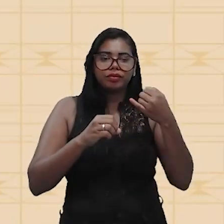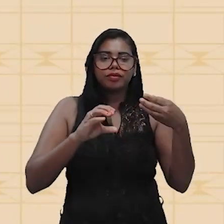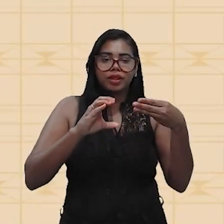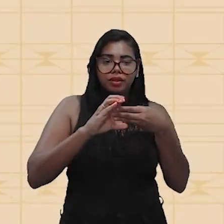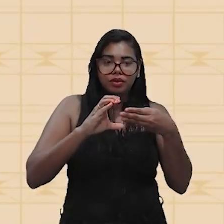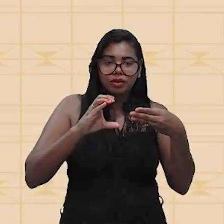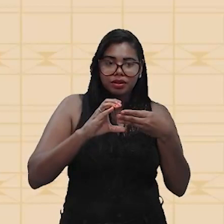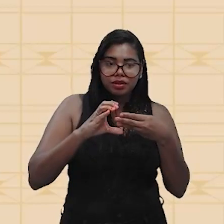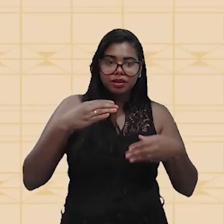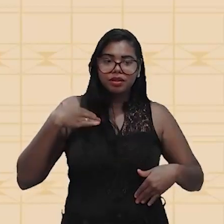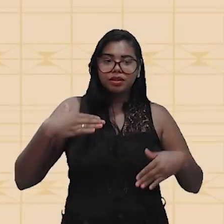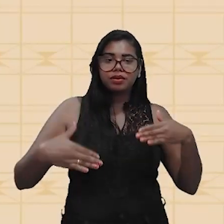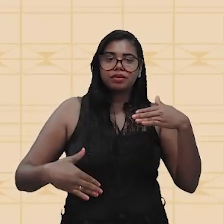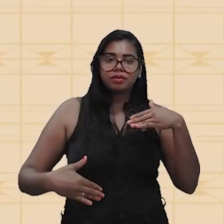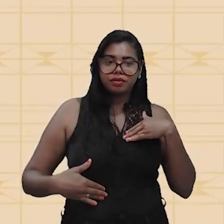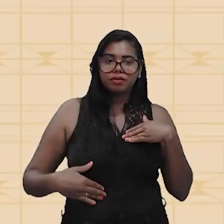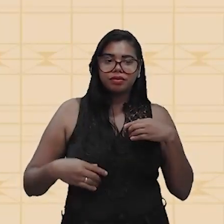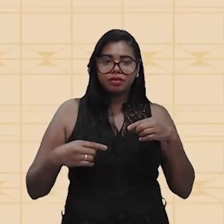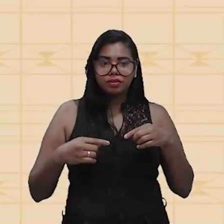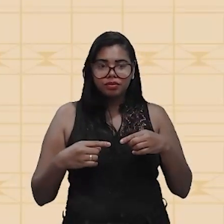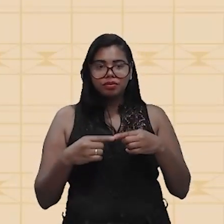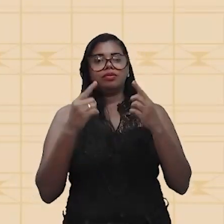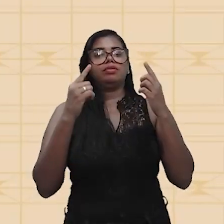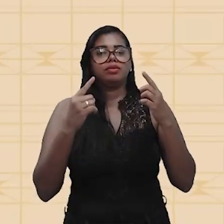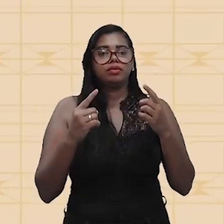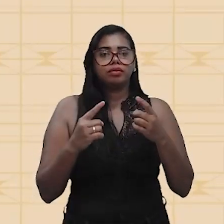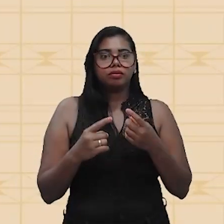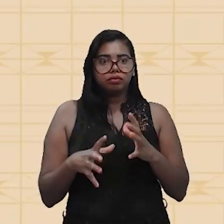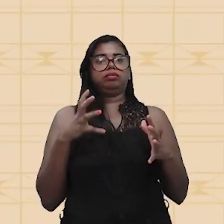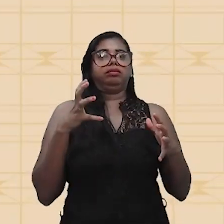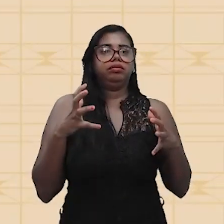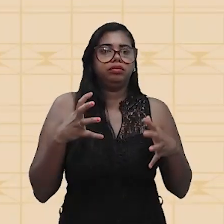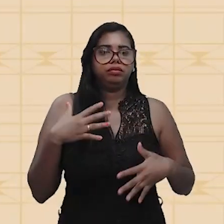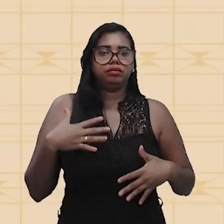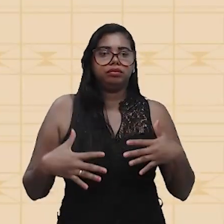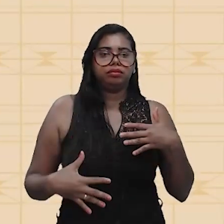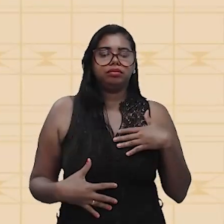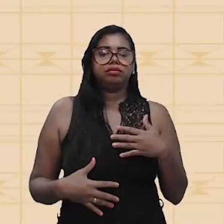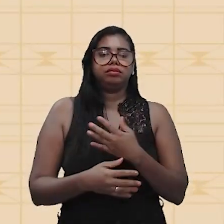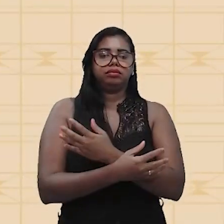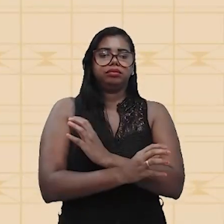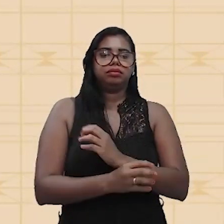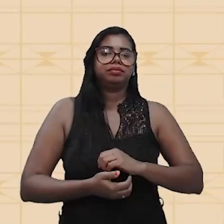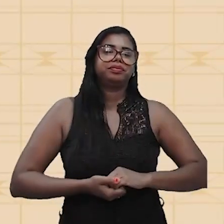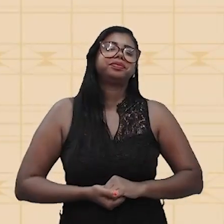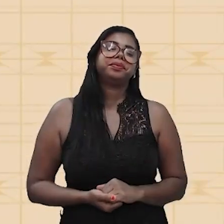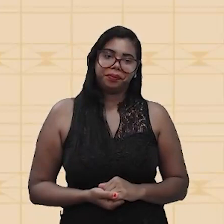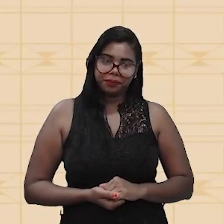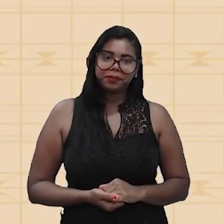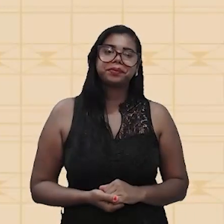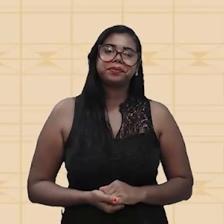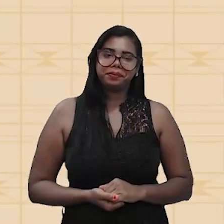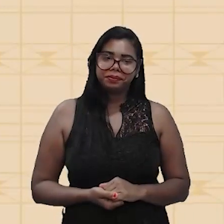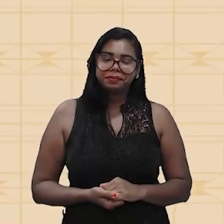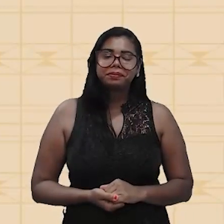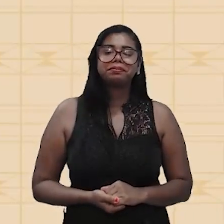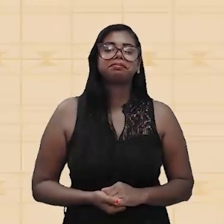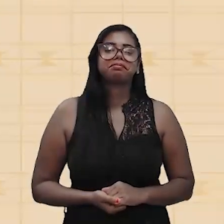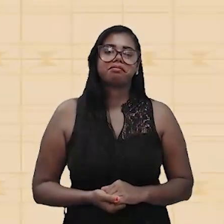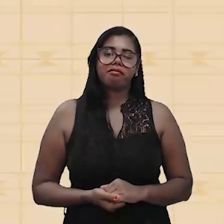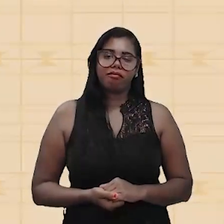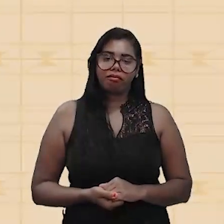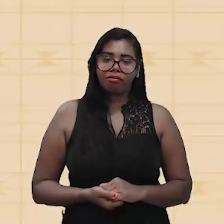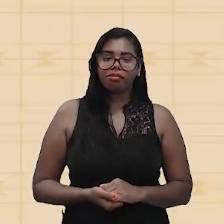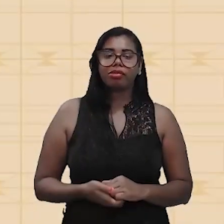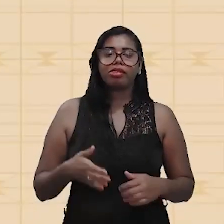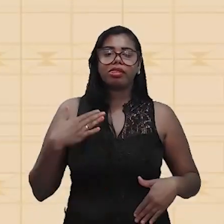passa por um colapso, e esse colapso, ele gera a contratura muscular. Por isso que uma pessoa, quando toma o choque, ela tende a o quê? A se